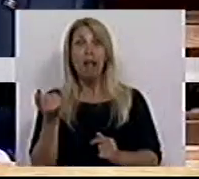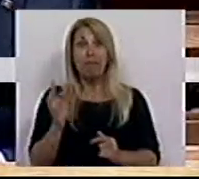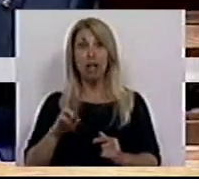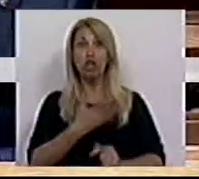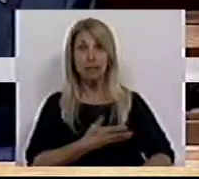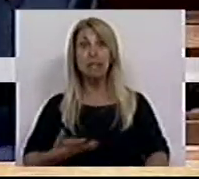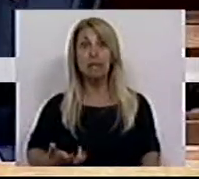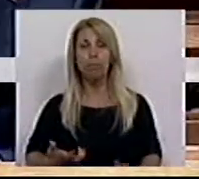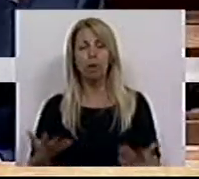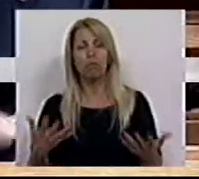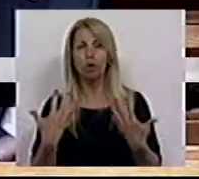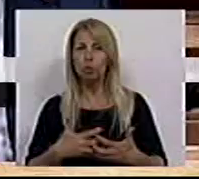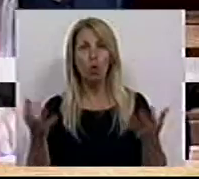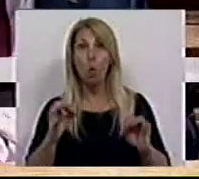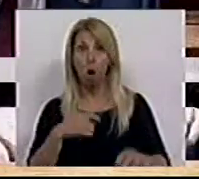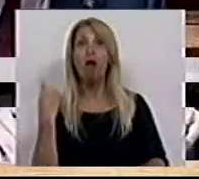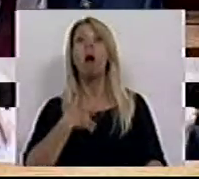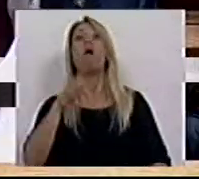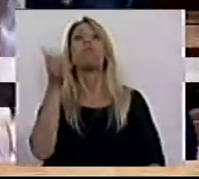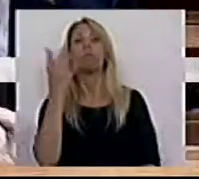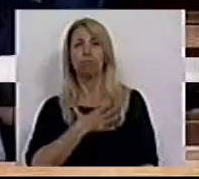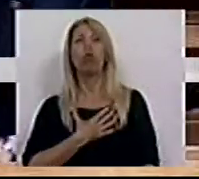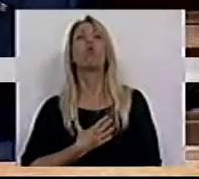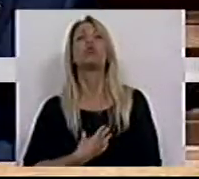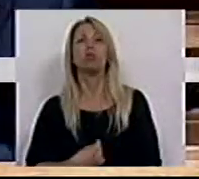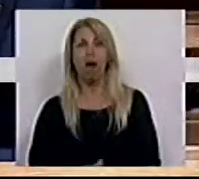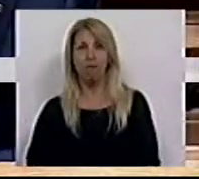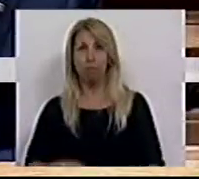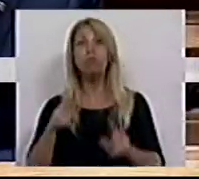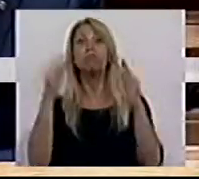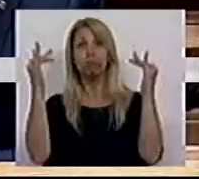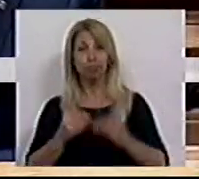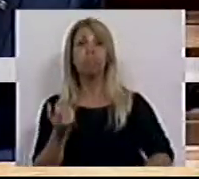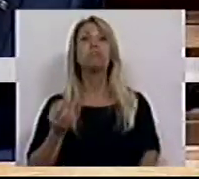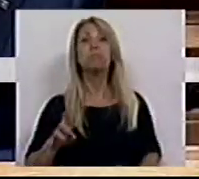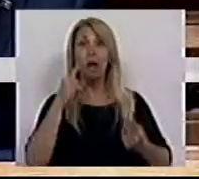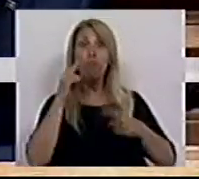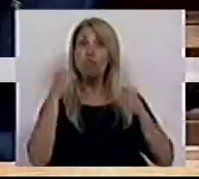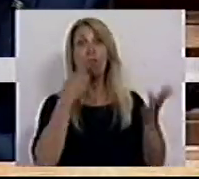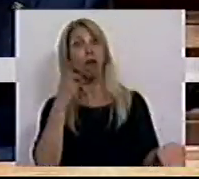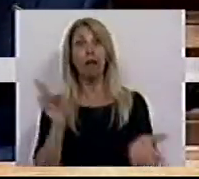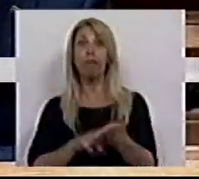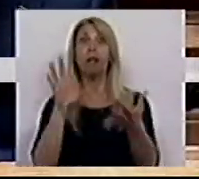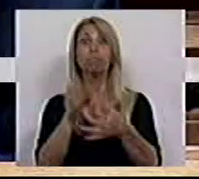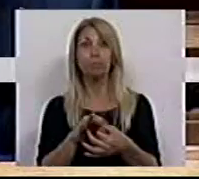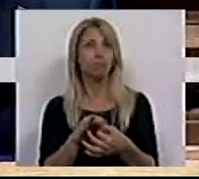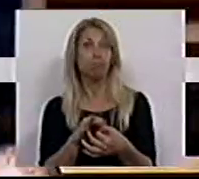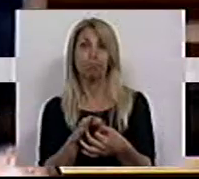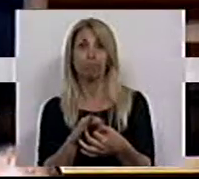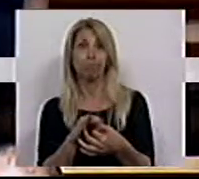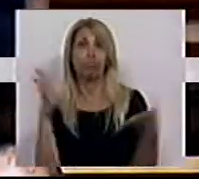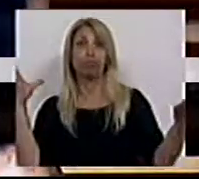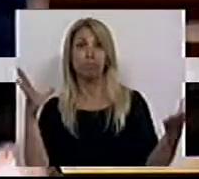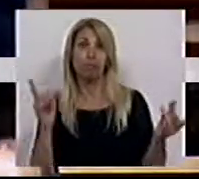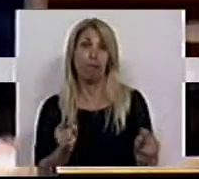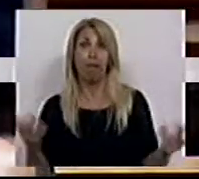Não tenha dúvida, Sr. Primeiro-Ministro, que nós também gostávamos que essa taxa, ou a diminuição da taxa, fosse um reflexo da realidade, mas não é. A